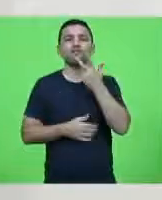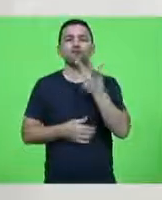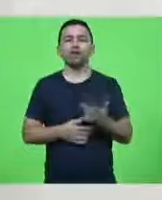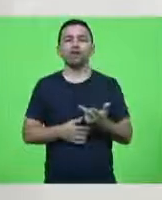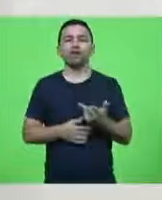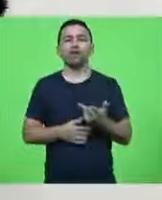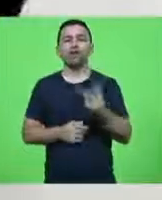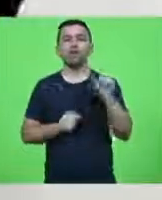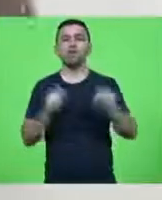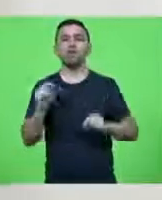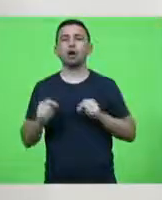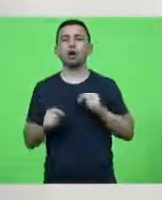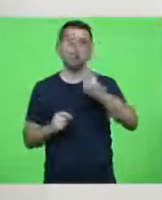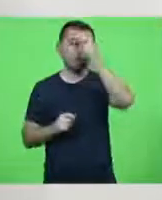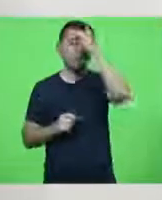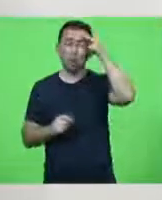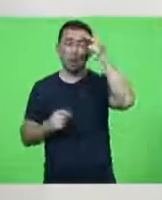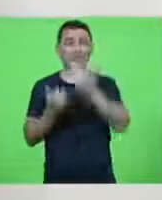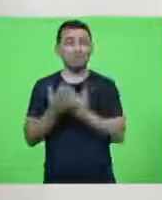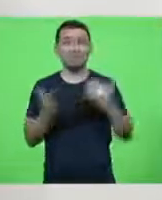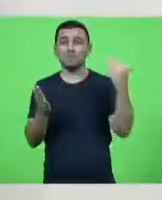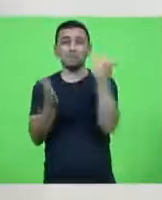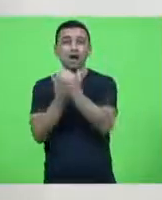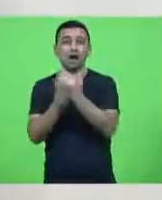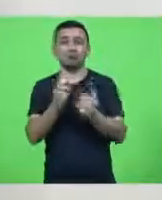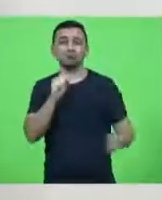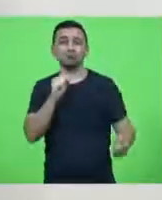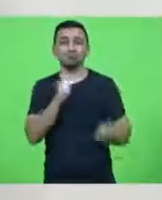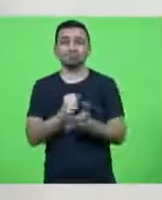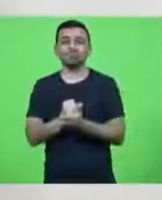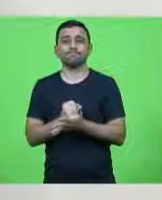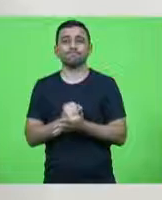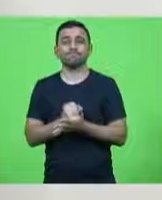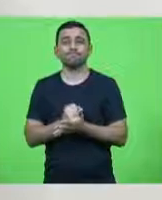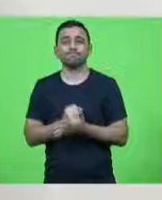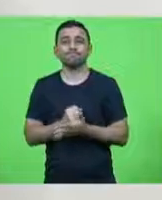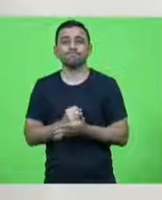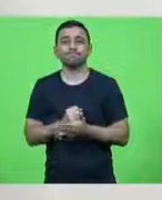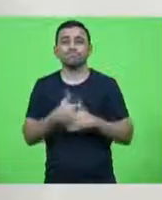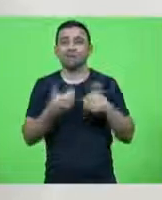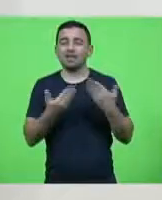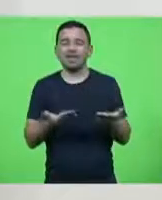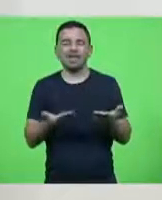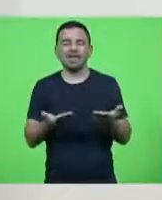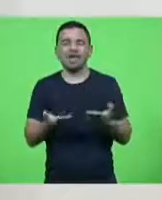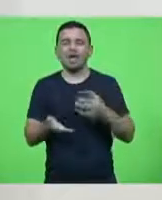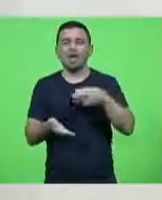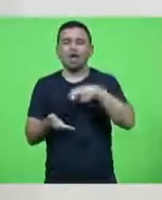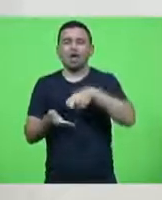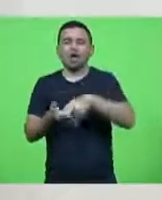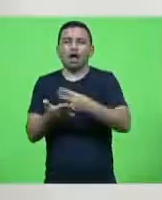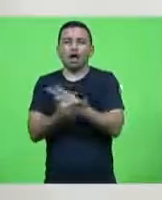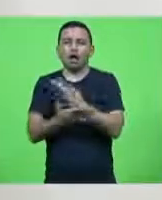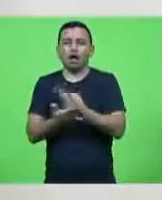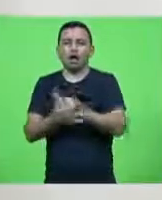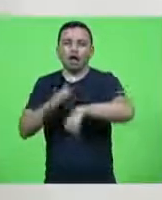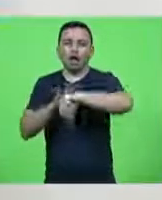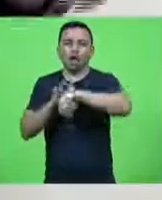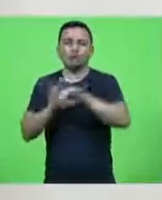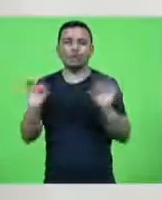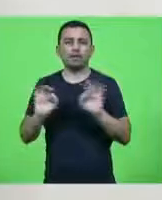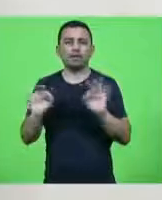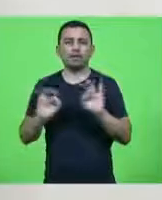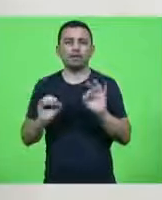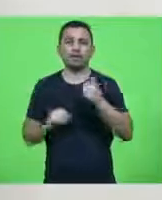a pessoa mais corrupta do Brasil não cometeu crime algum. Por